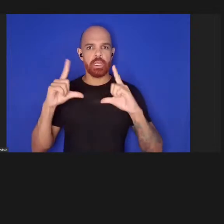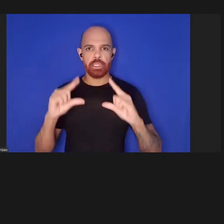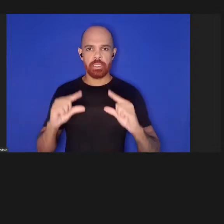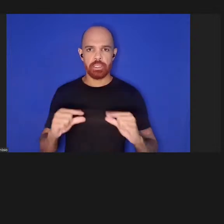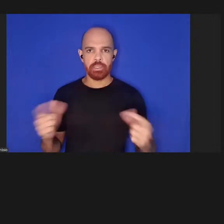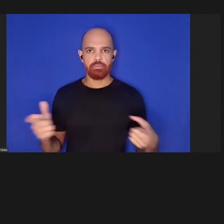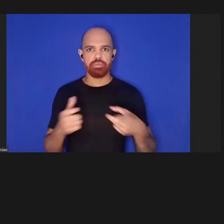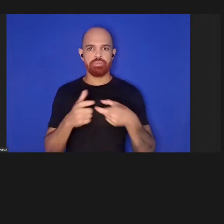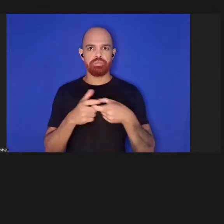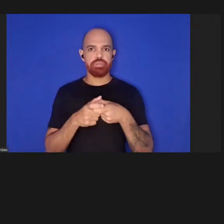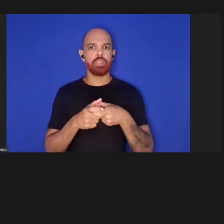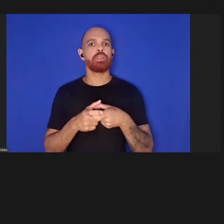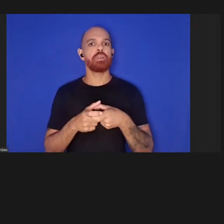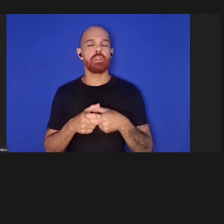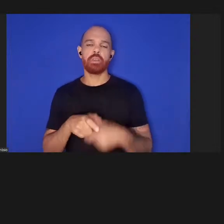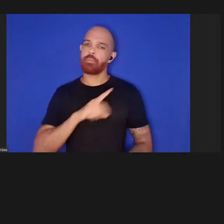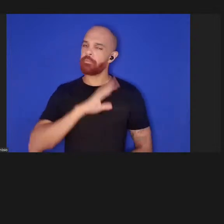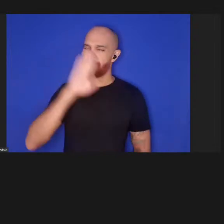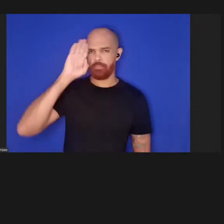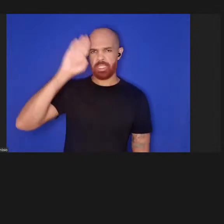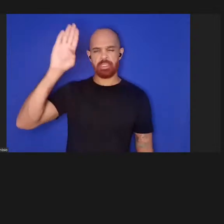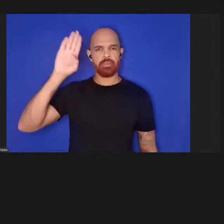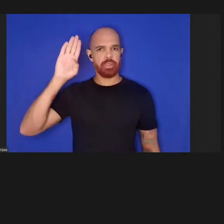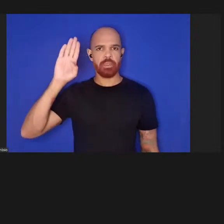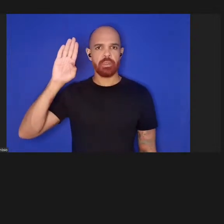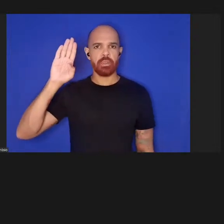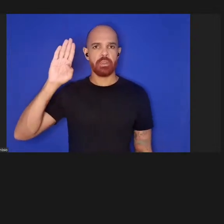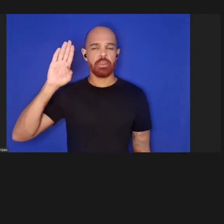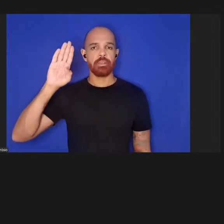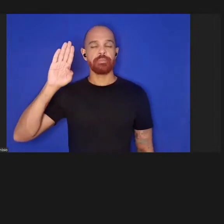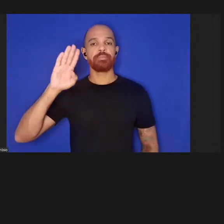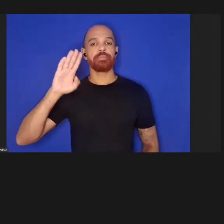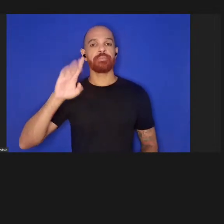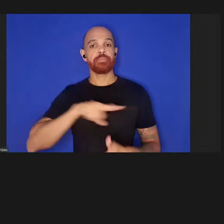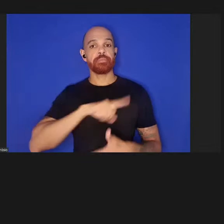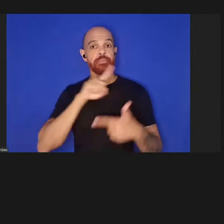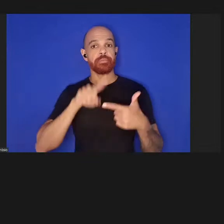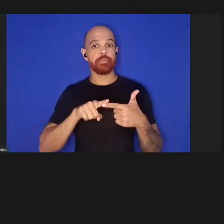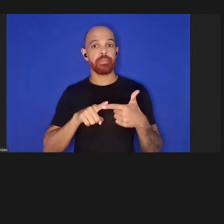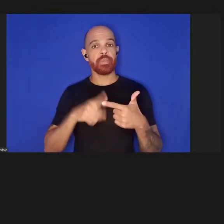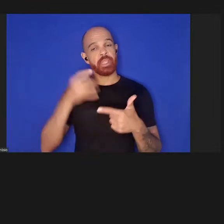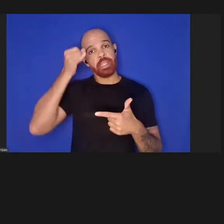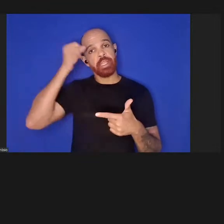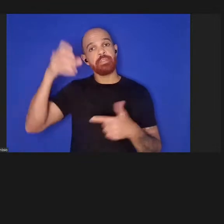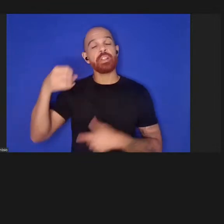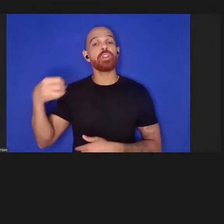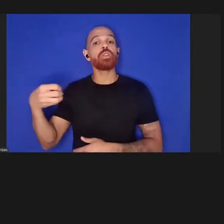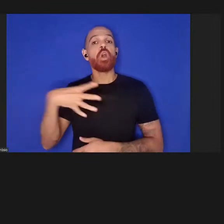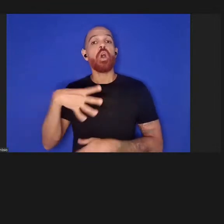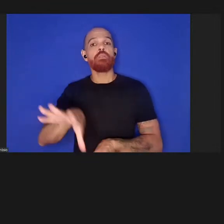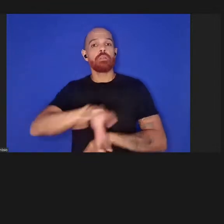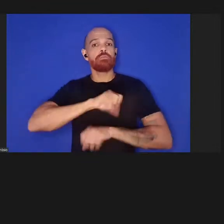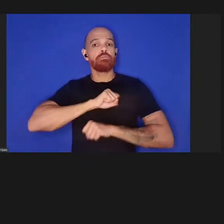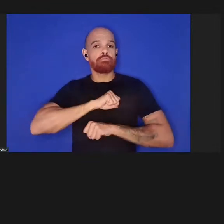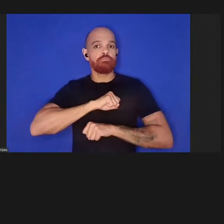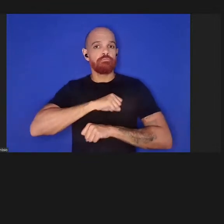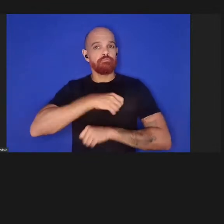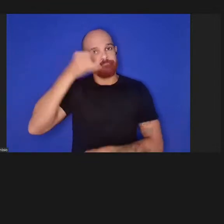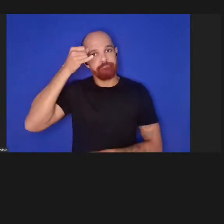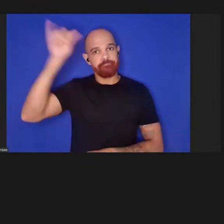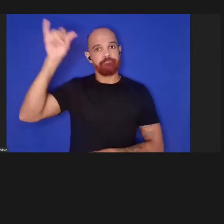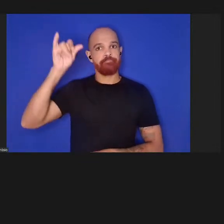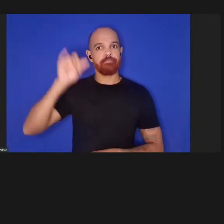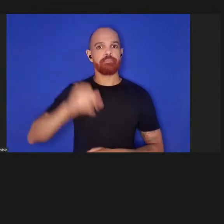o que é essencial, e também prevenir novas infecções. A comunidade